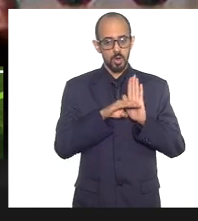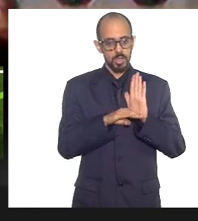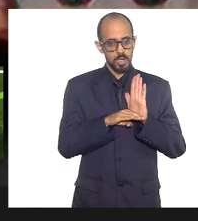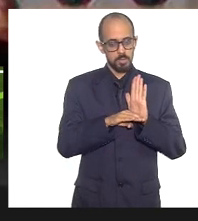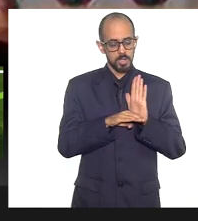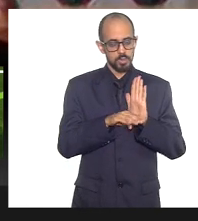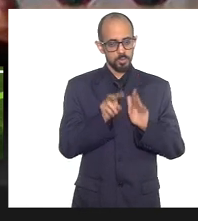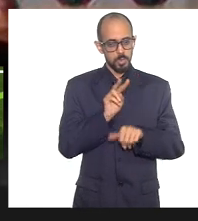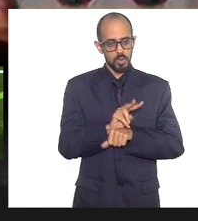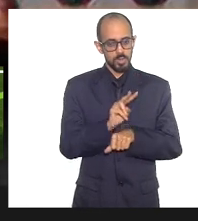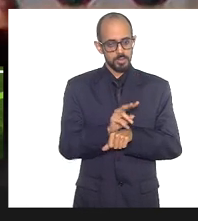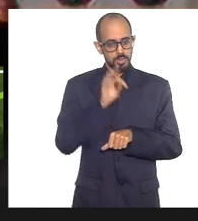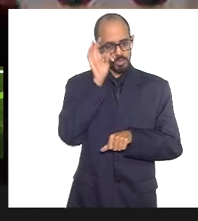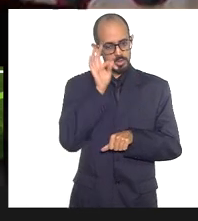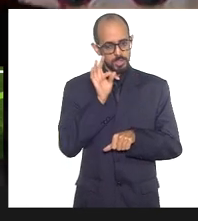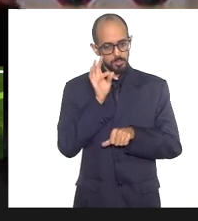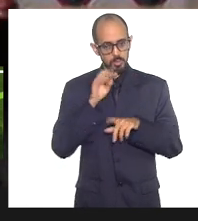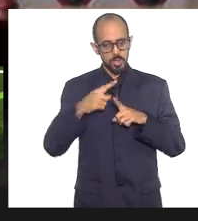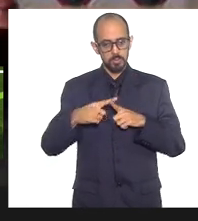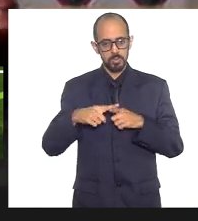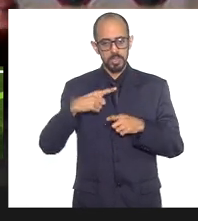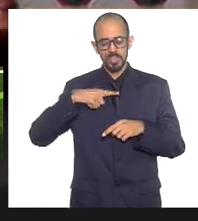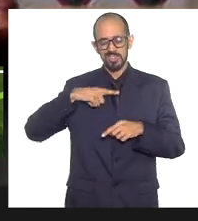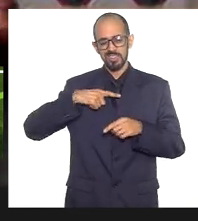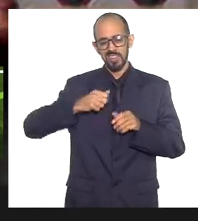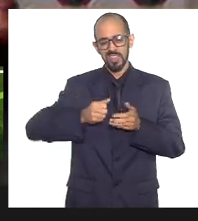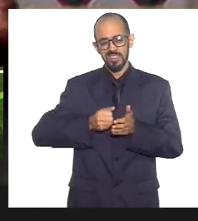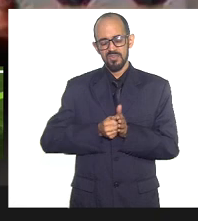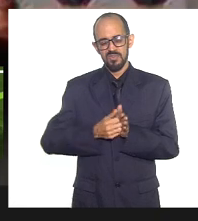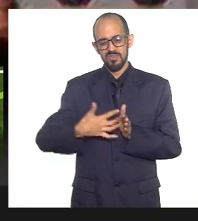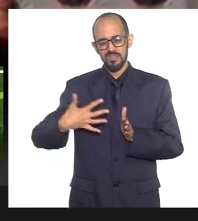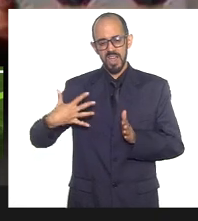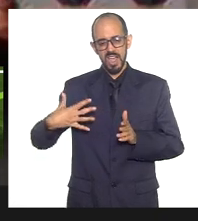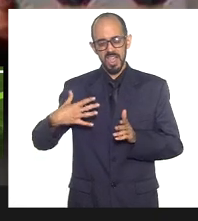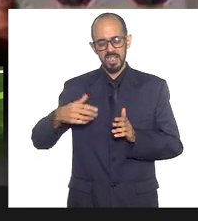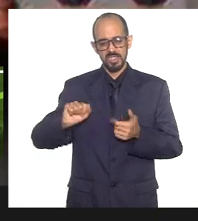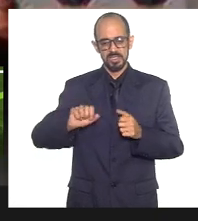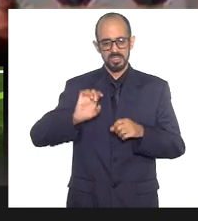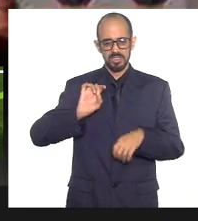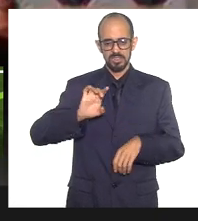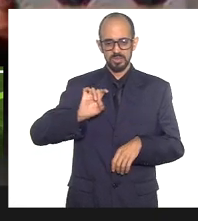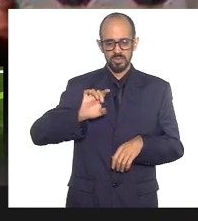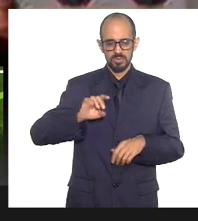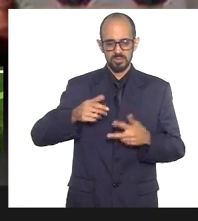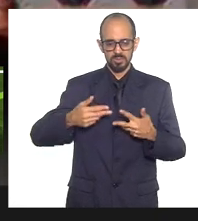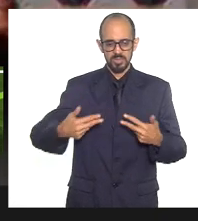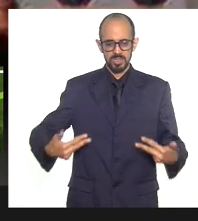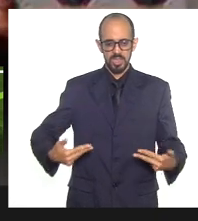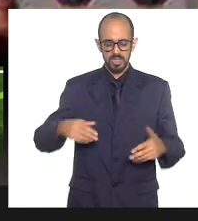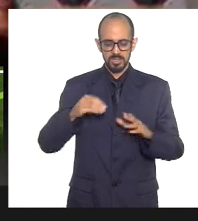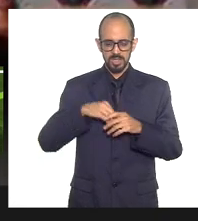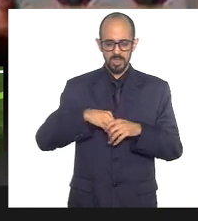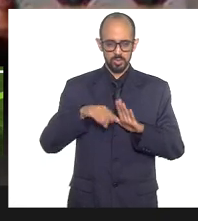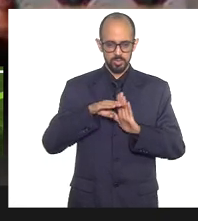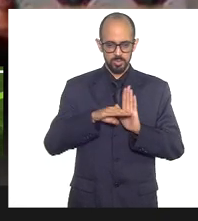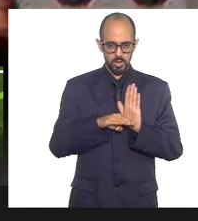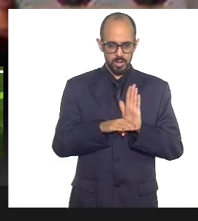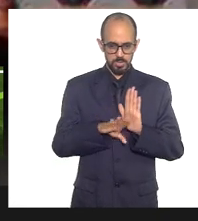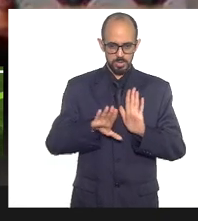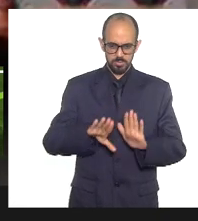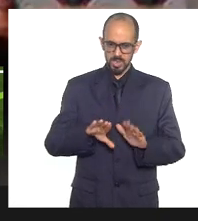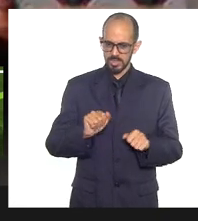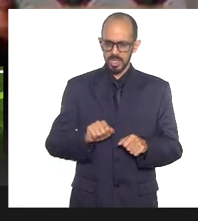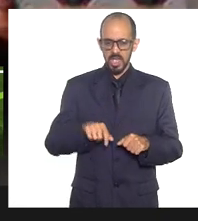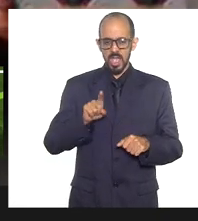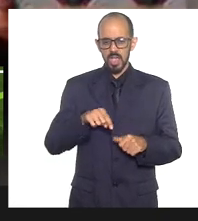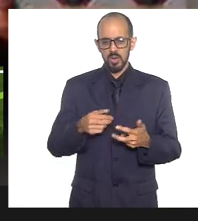tem uma série de delicadezas inerentes a esse programa específico, mas delicadezas